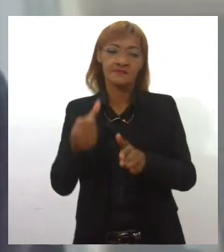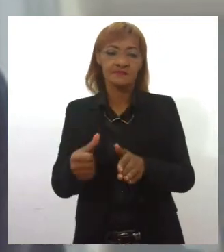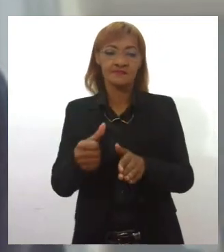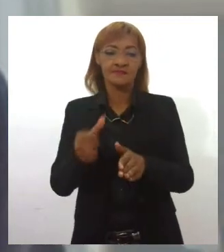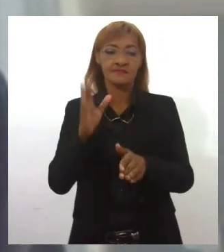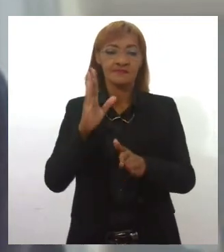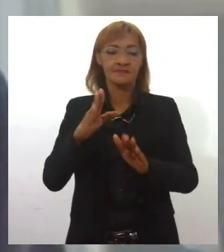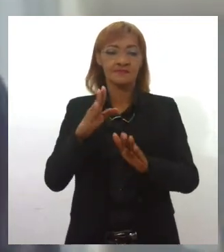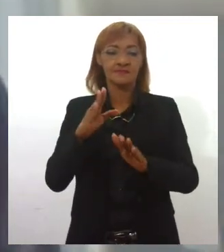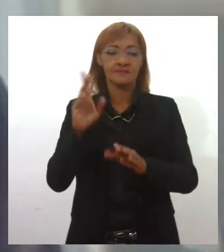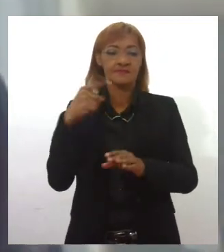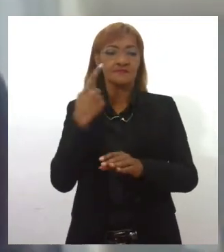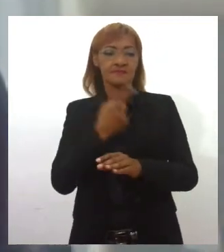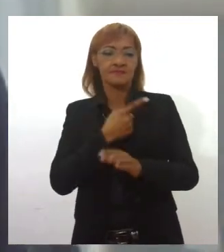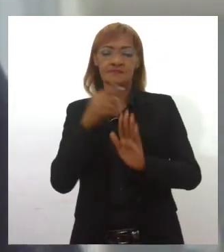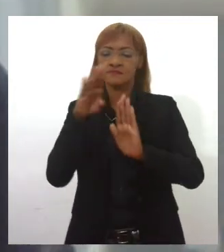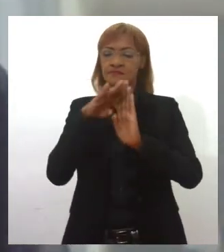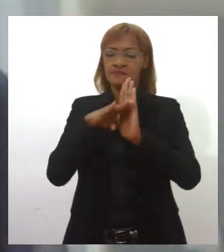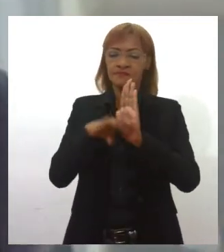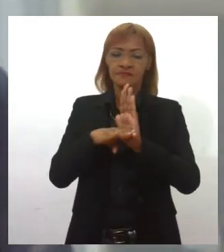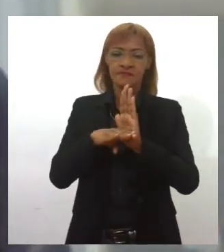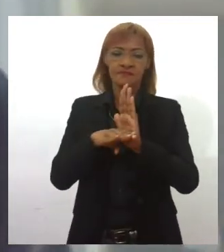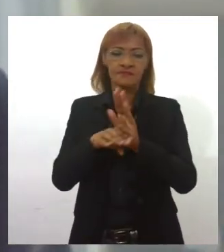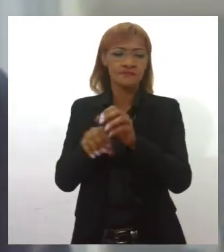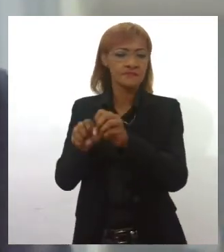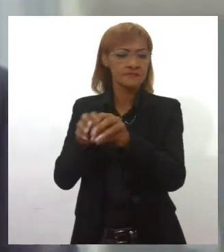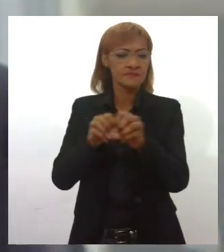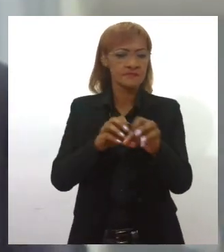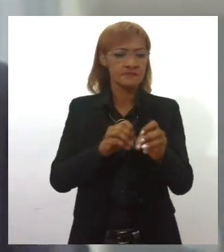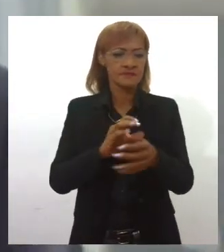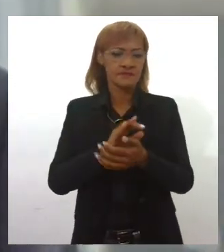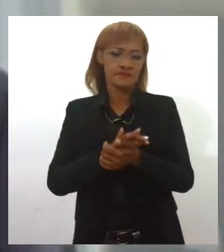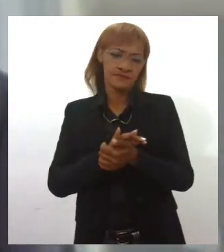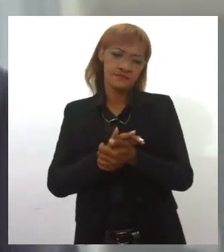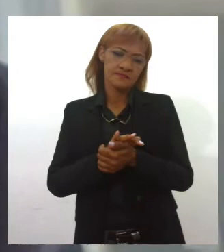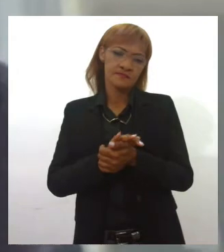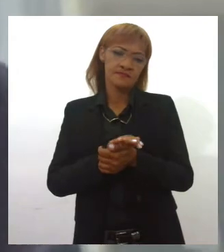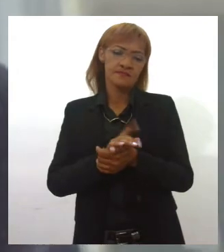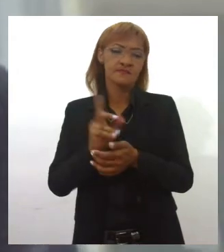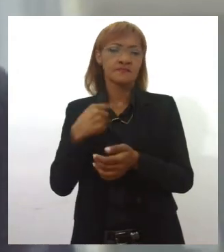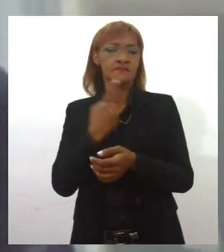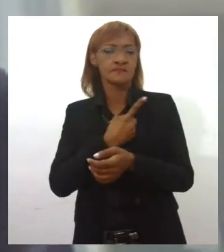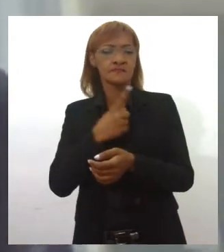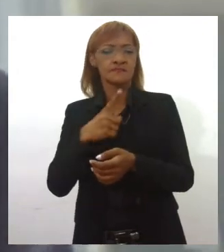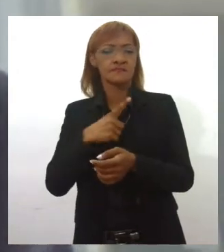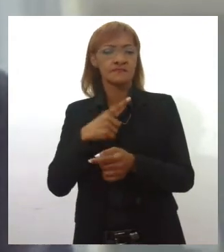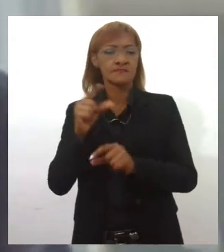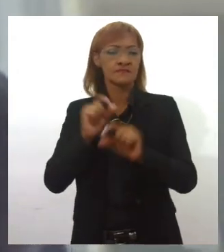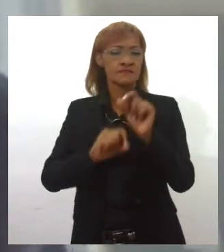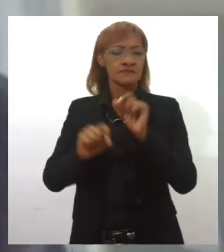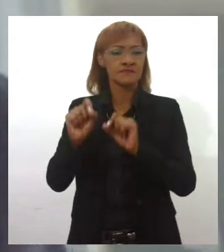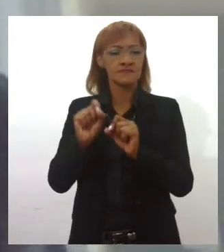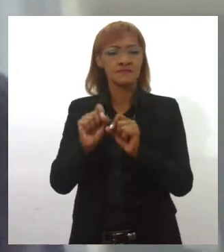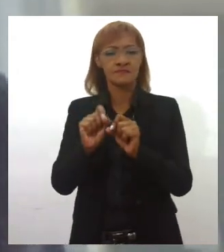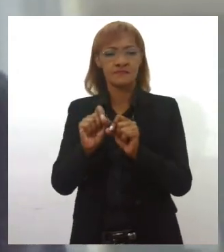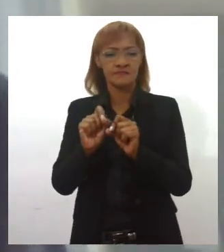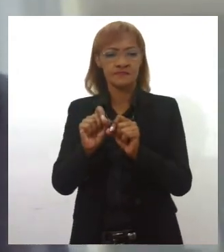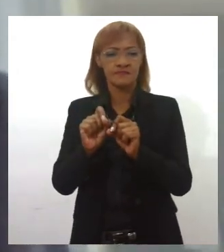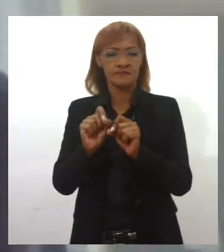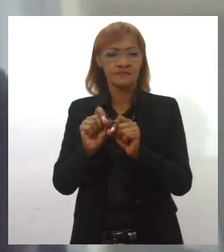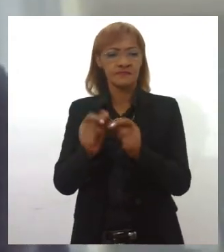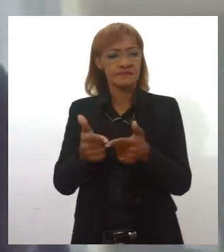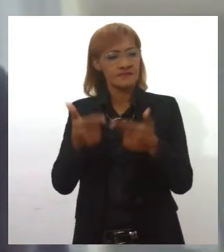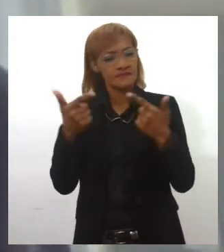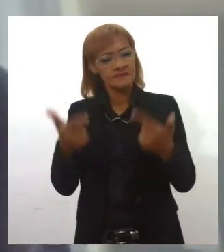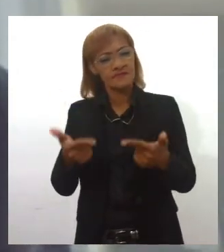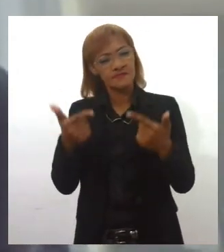coordenação do Fórum Nacional da Educação. E, junto, evidentemente, com os nossos pares, nós teremos o privilégio e